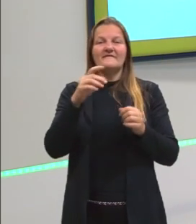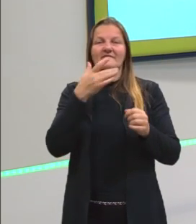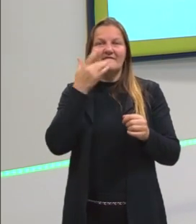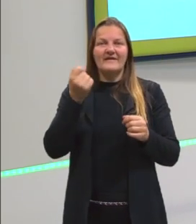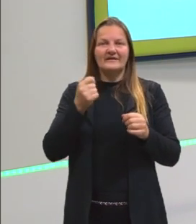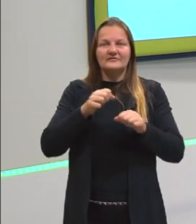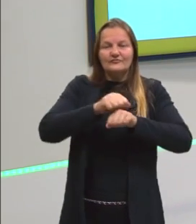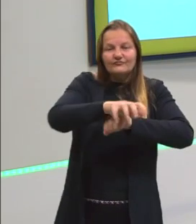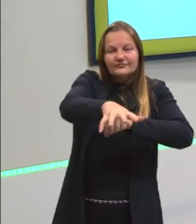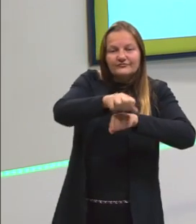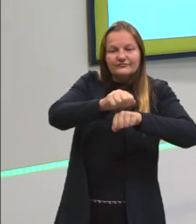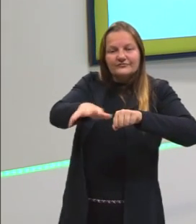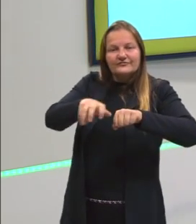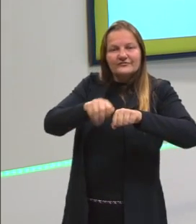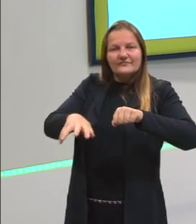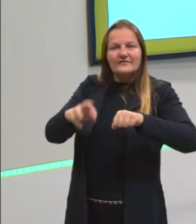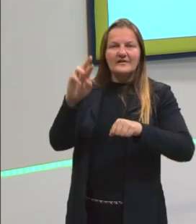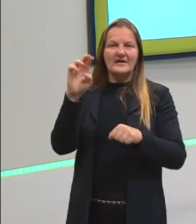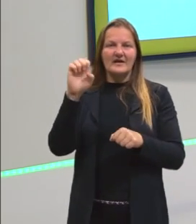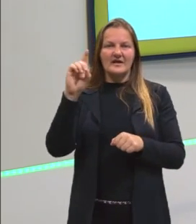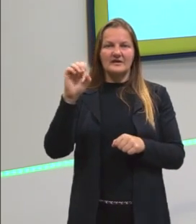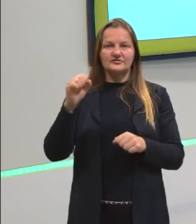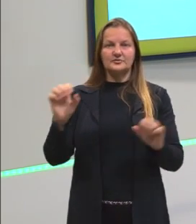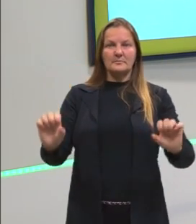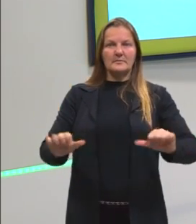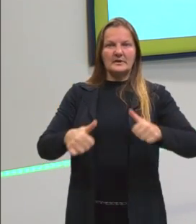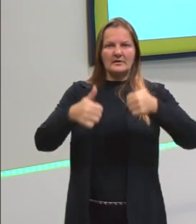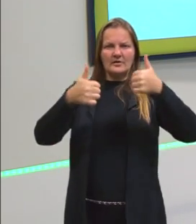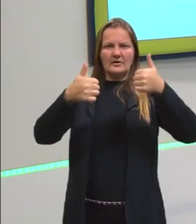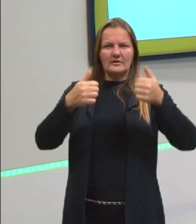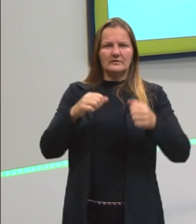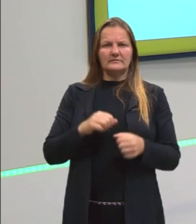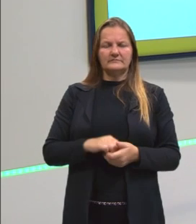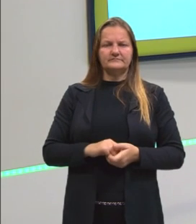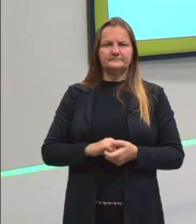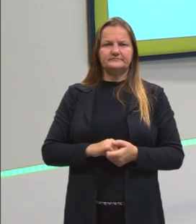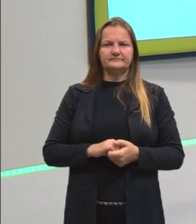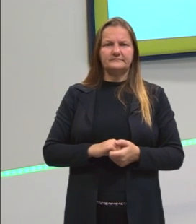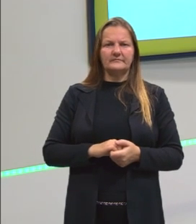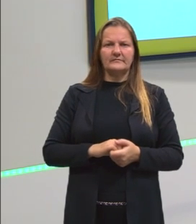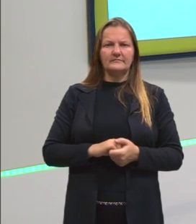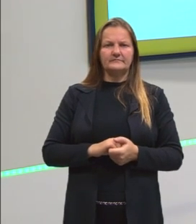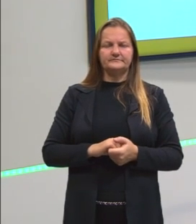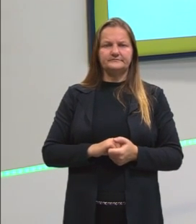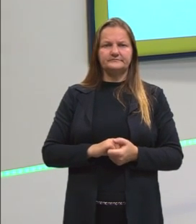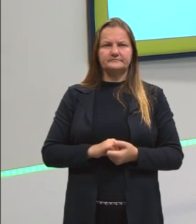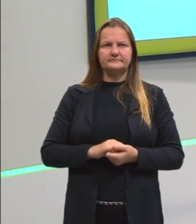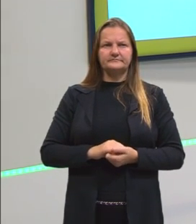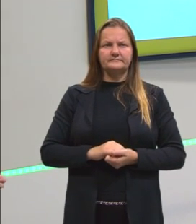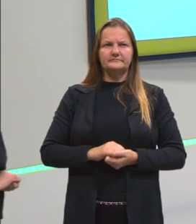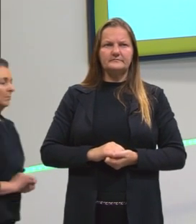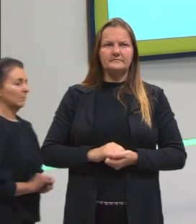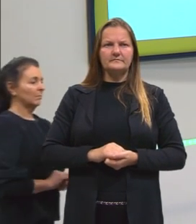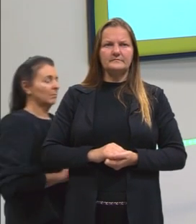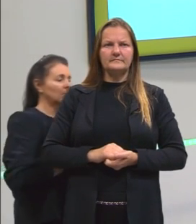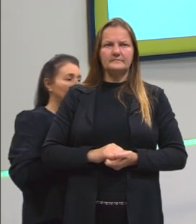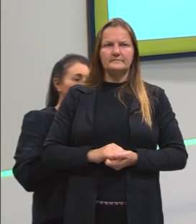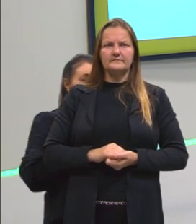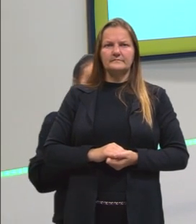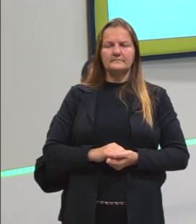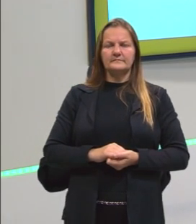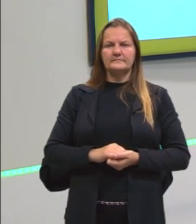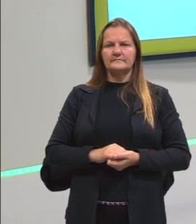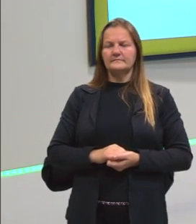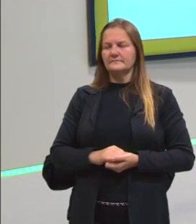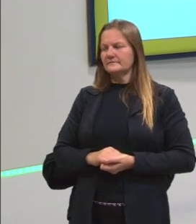cria uma rede, né, um pouco melhor, não é algo linear, que nem o esquema clássico, tá, agora tu já tem uma rede, já tem um